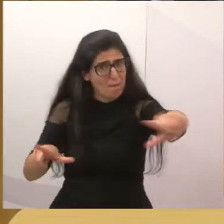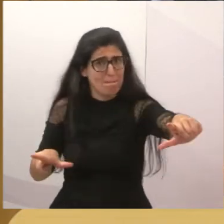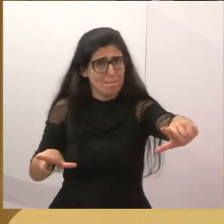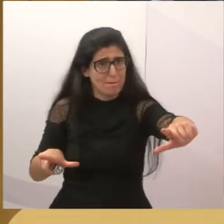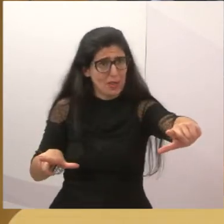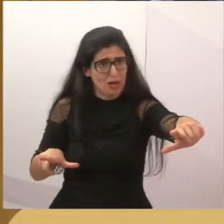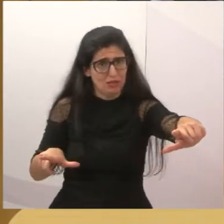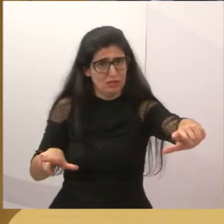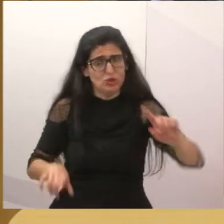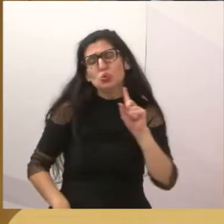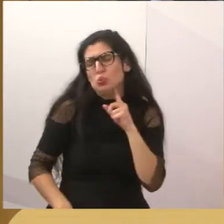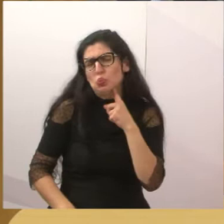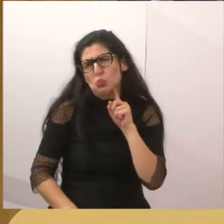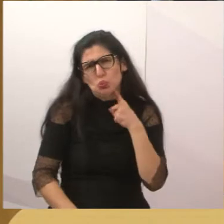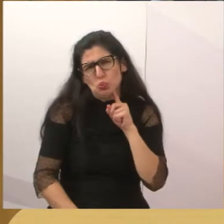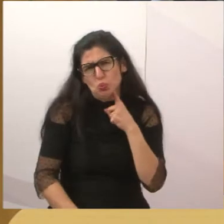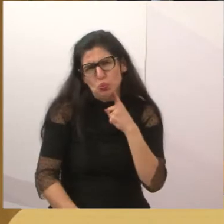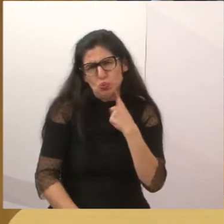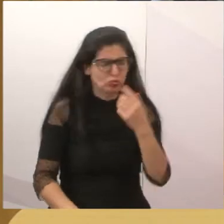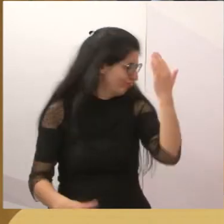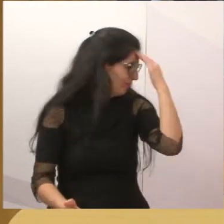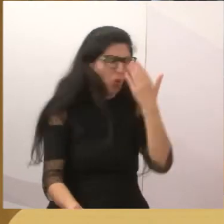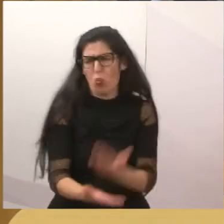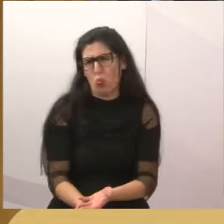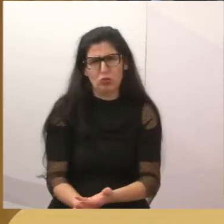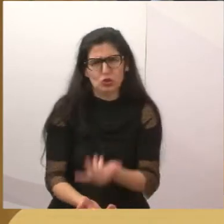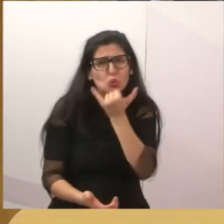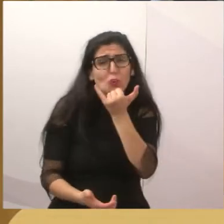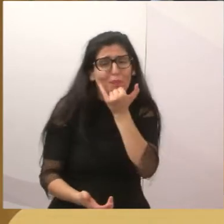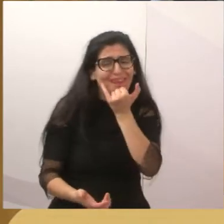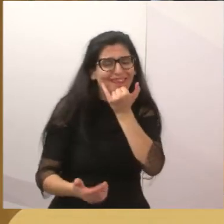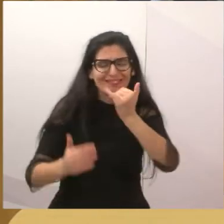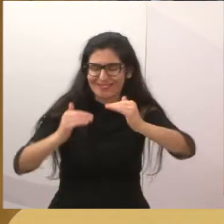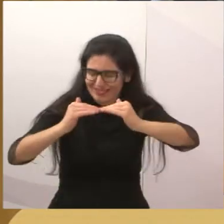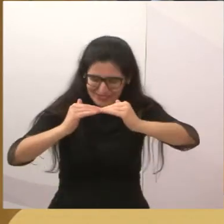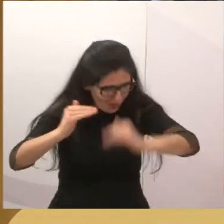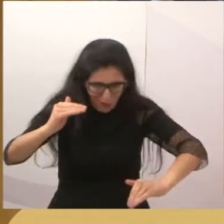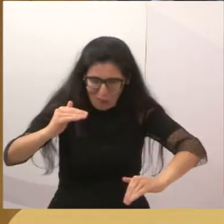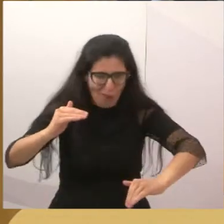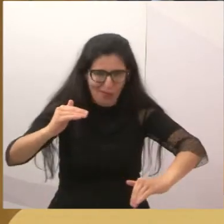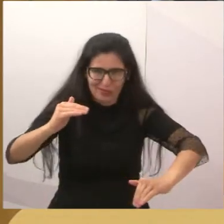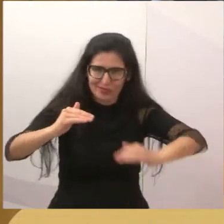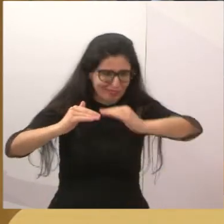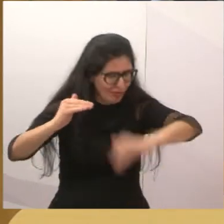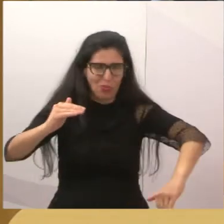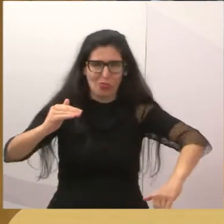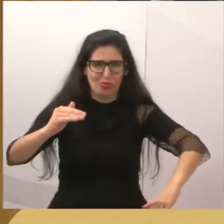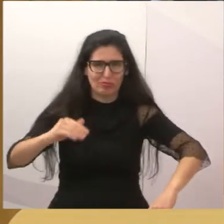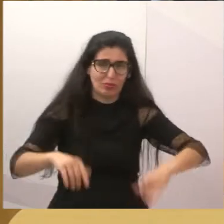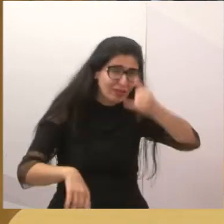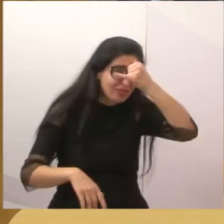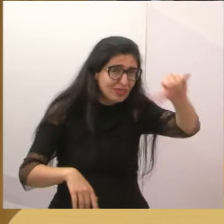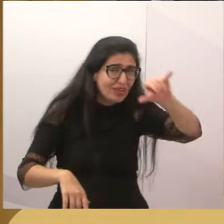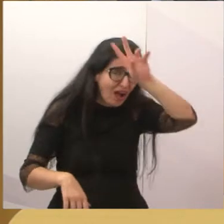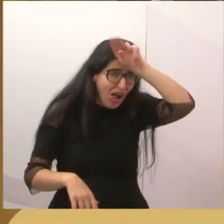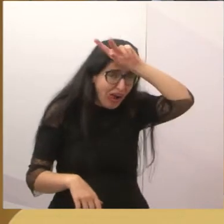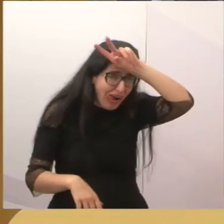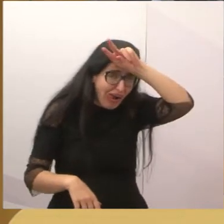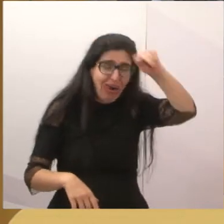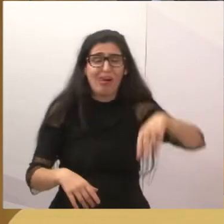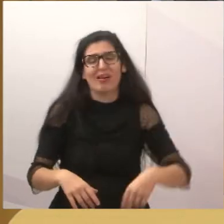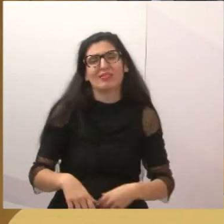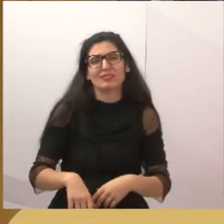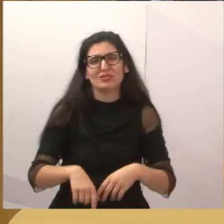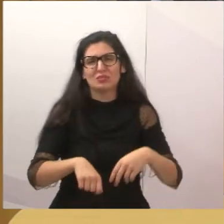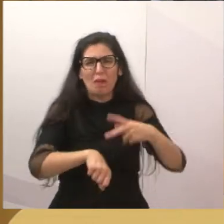gente vive pedindo? Para não jogar entulho, não é? Porque atrai barata, atrai, enfim, animais peçonhentos. E esses varais solidários, eles têm que ter